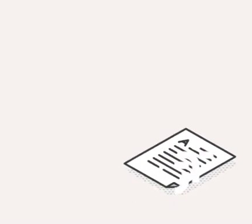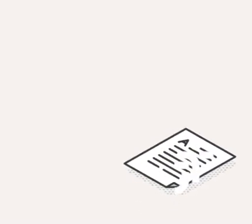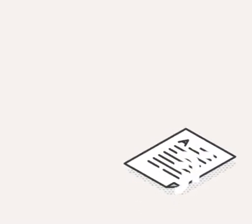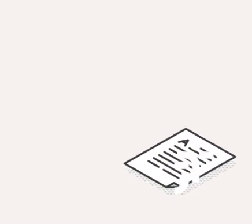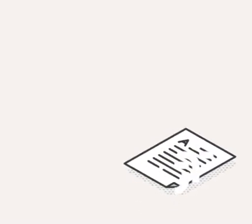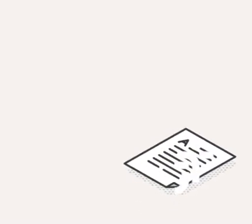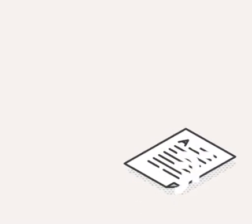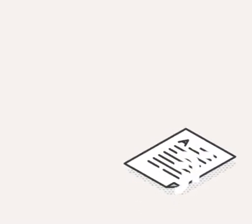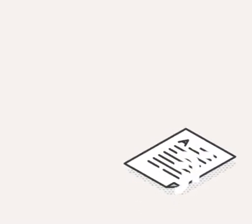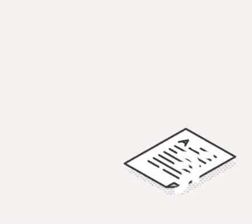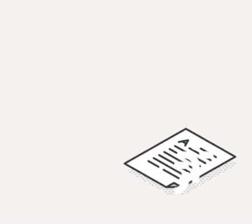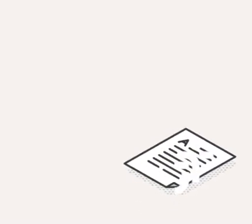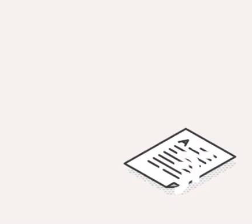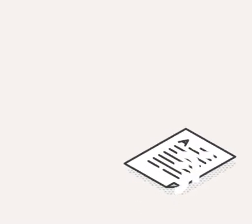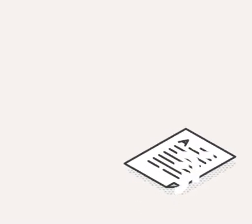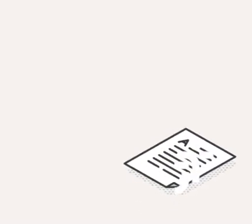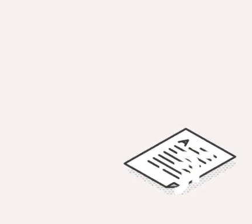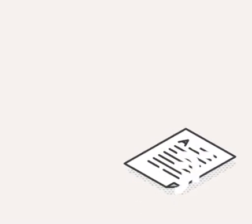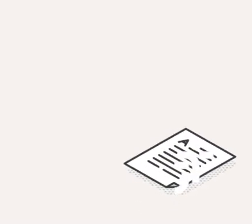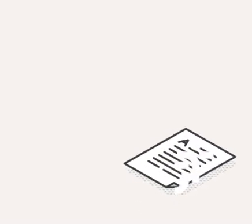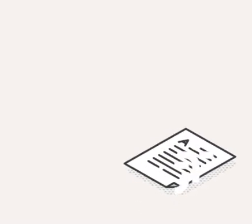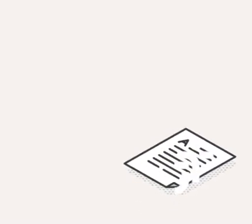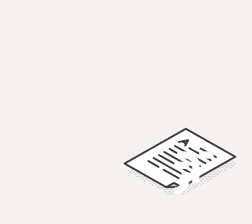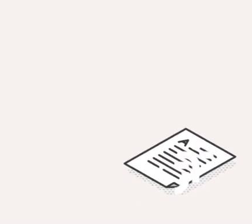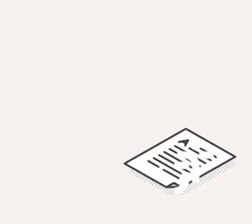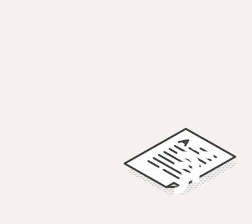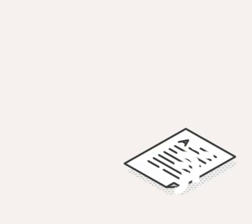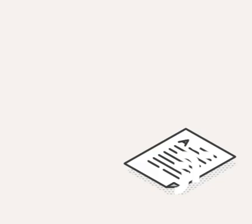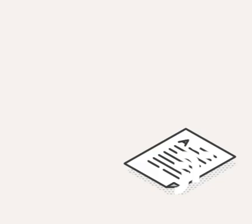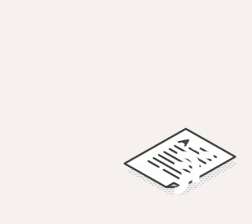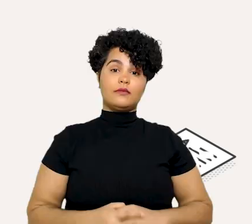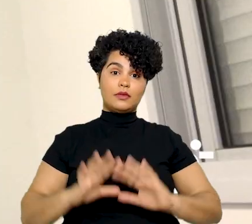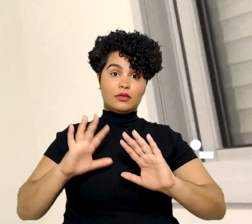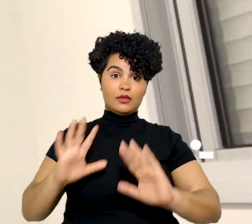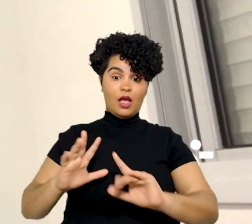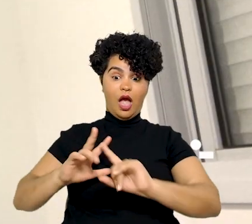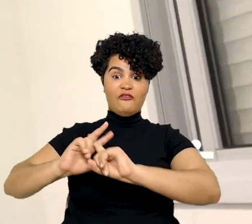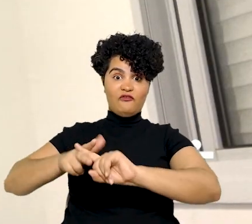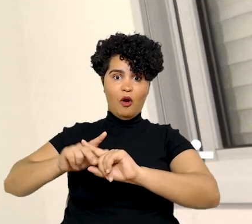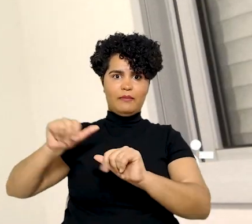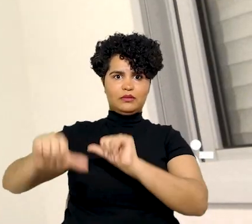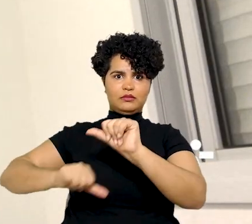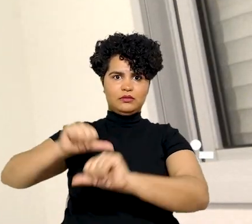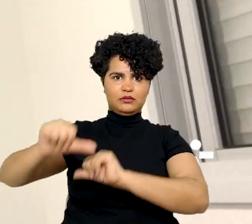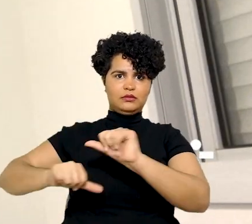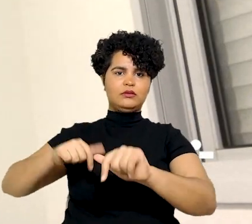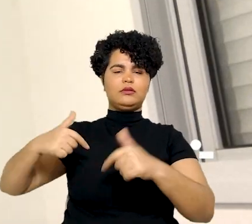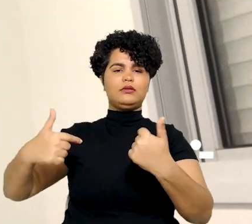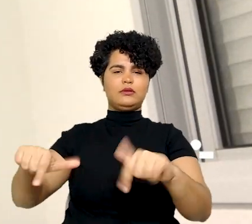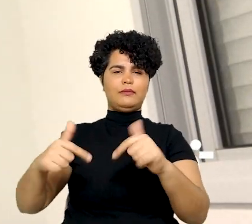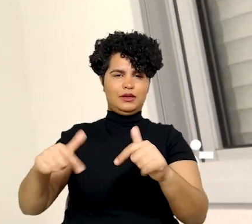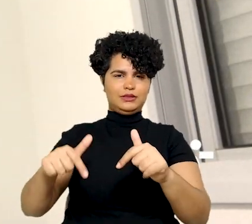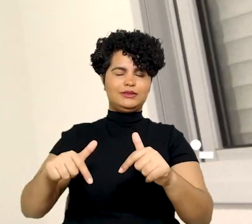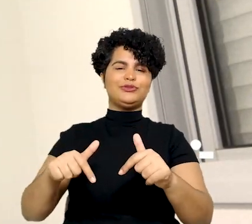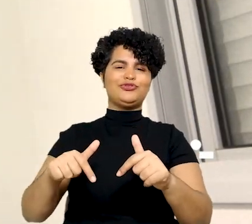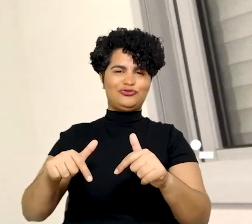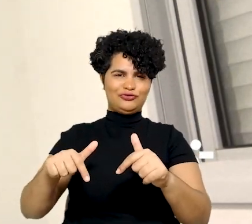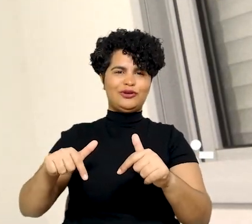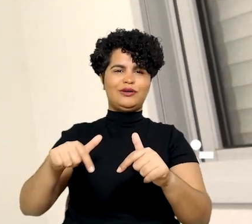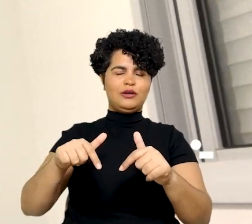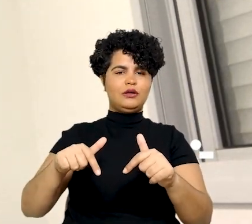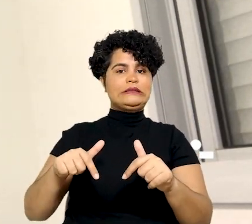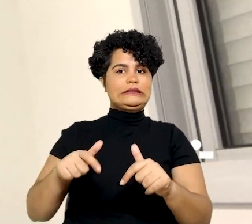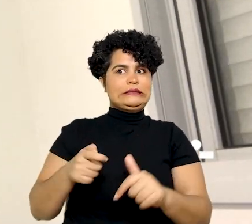na tela. Divergência de entendimentos. Antes da reforma trabalhista, havia uma forte